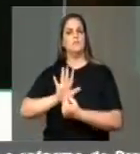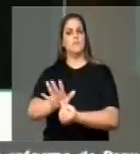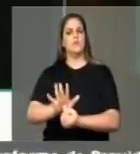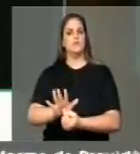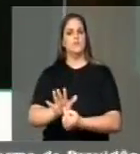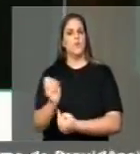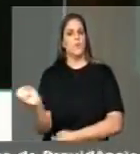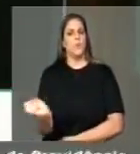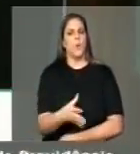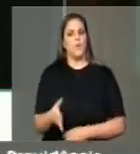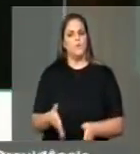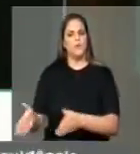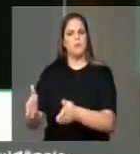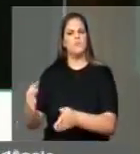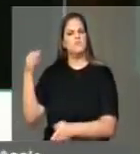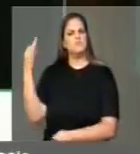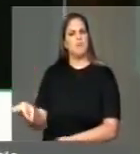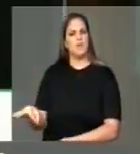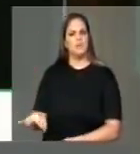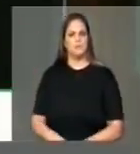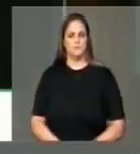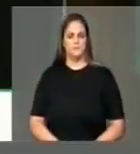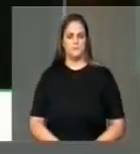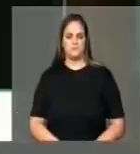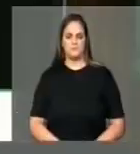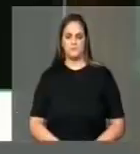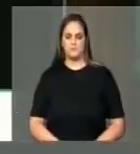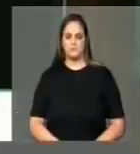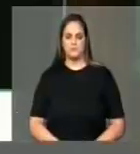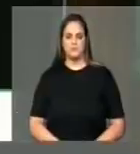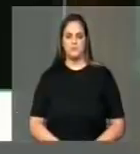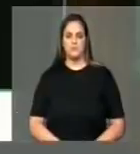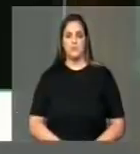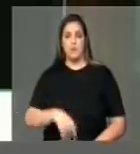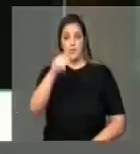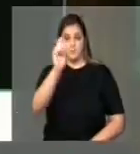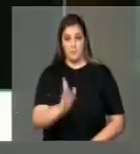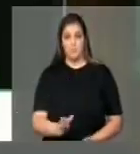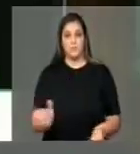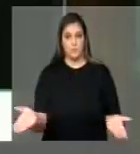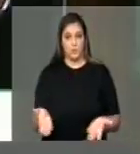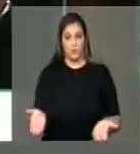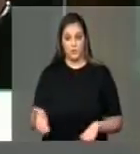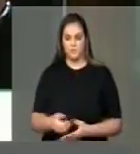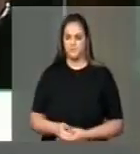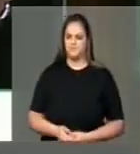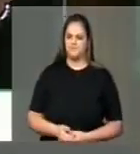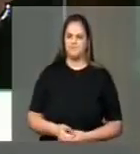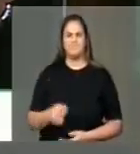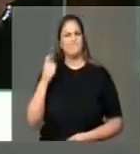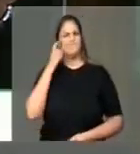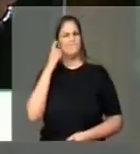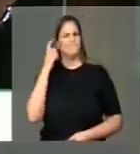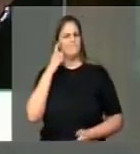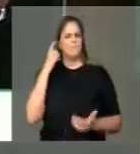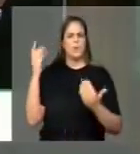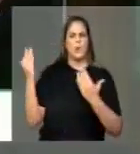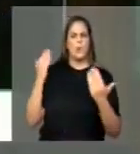no caminho certo. O nosso país, hoje, se nós formos analisar